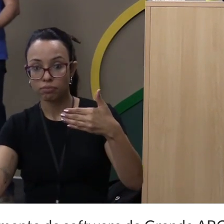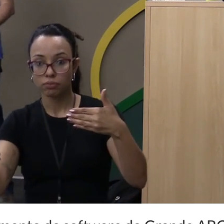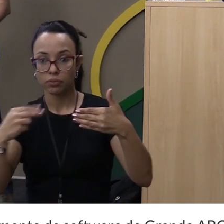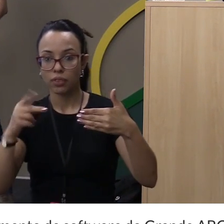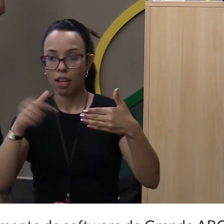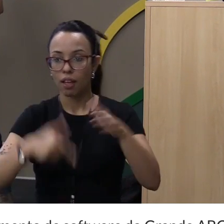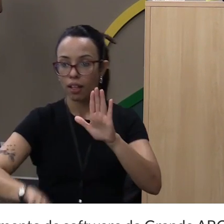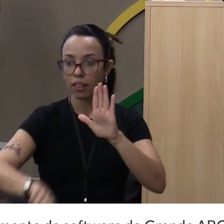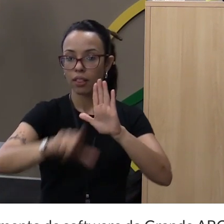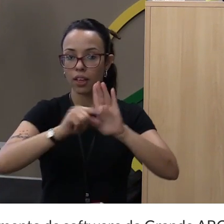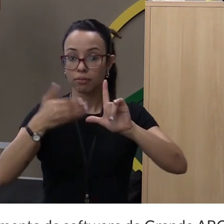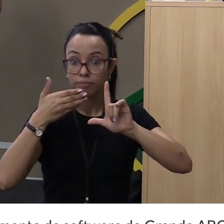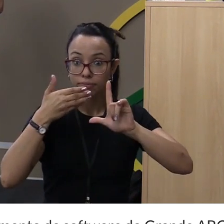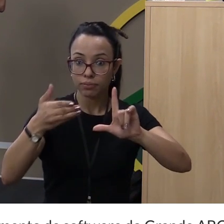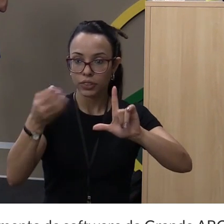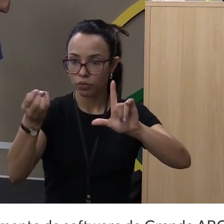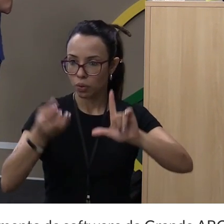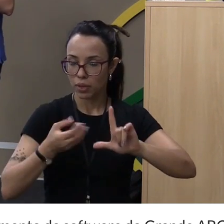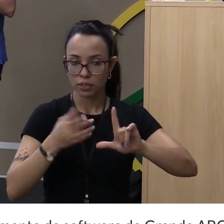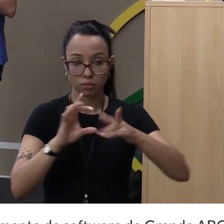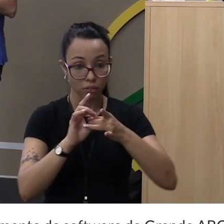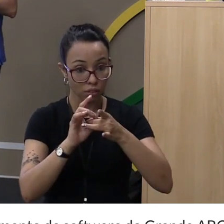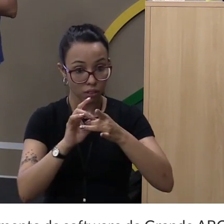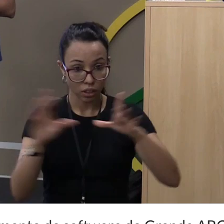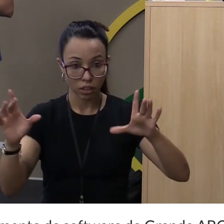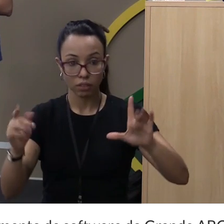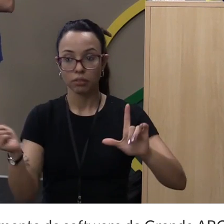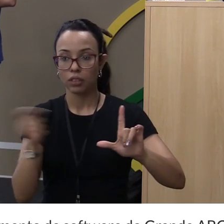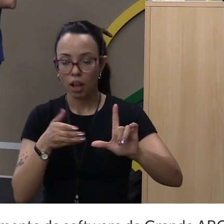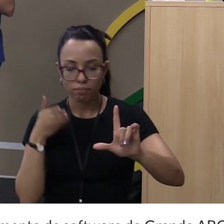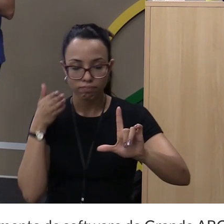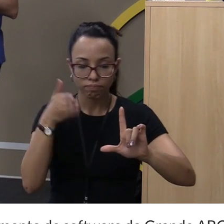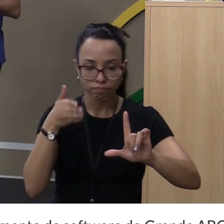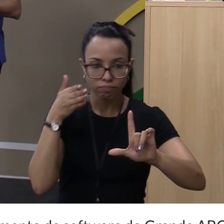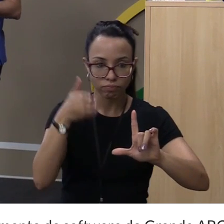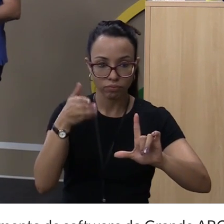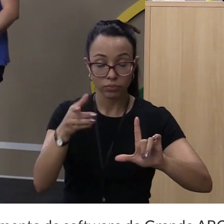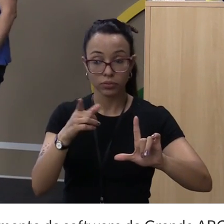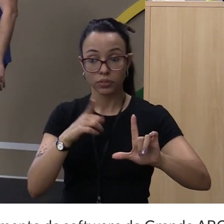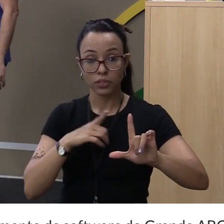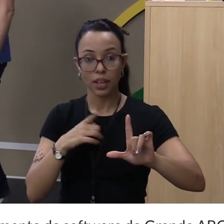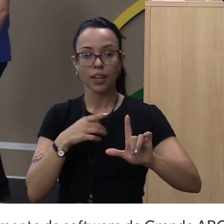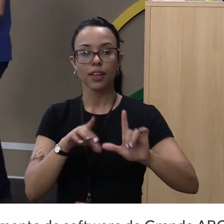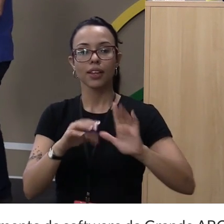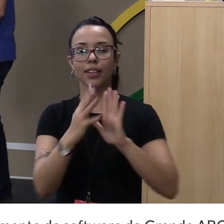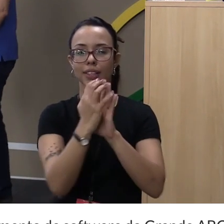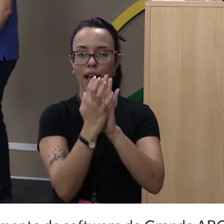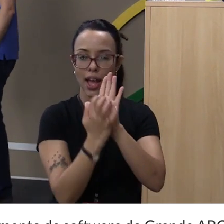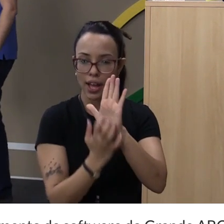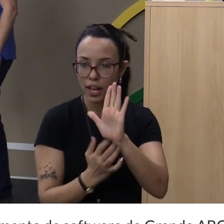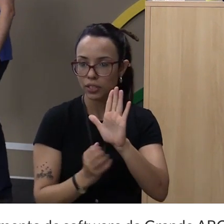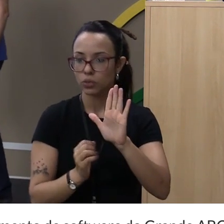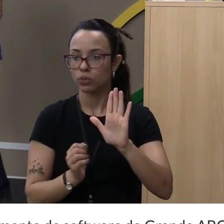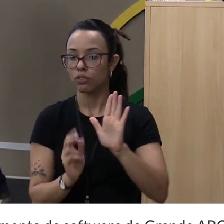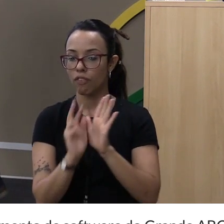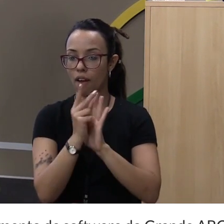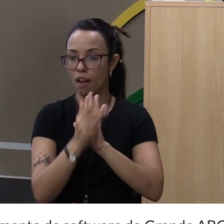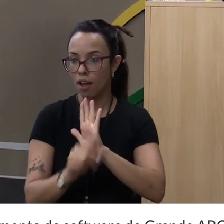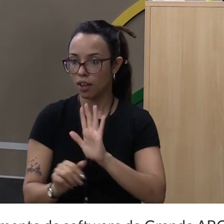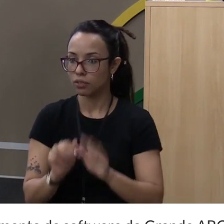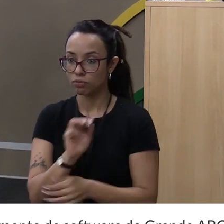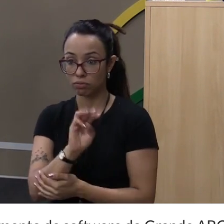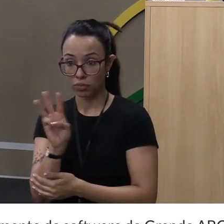transparência de dados. Então, a gente está tendo acesso a muitos dados de órgãos governamentais